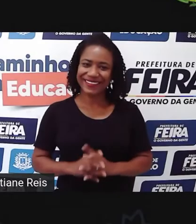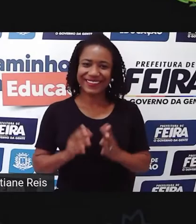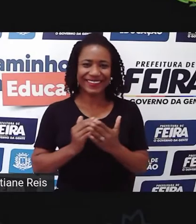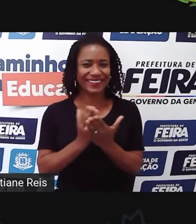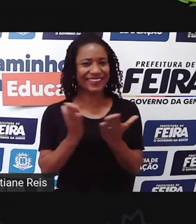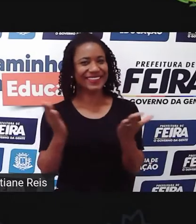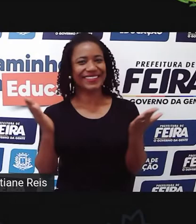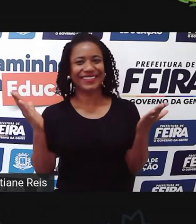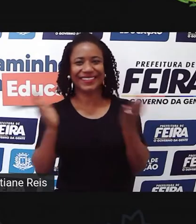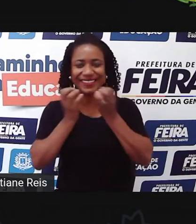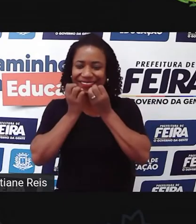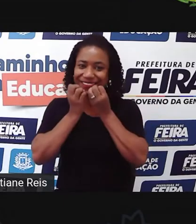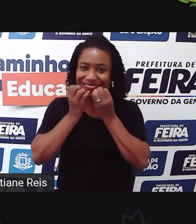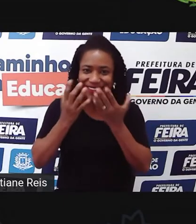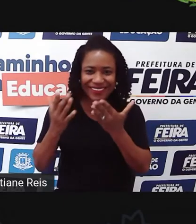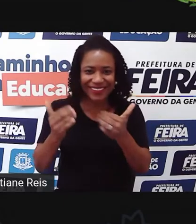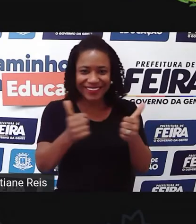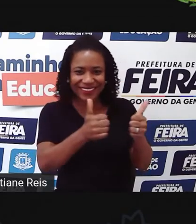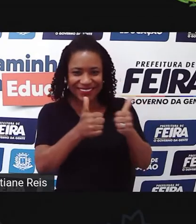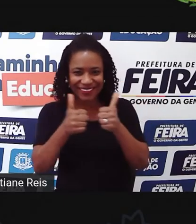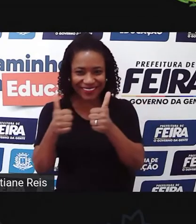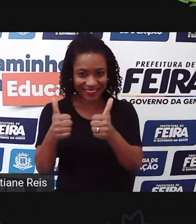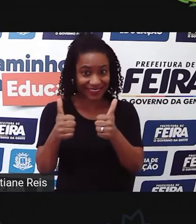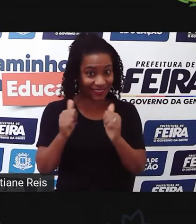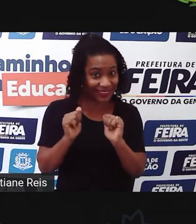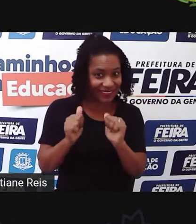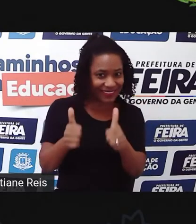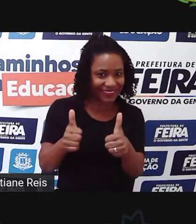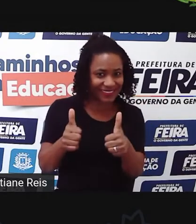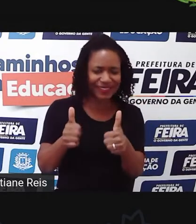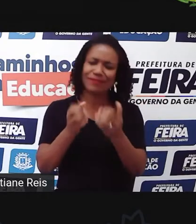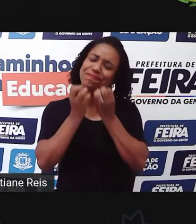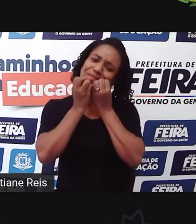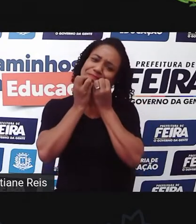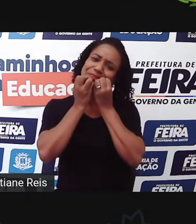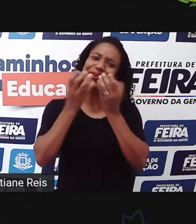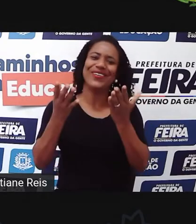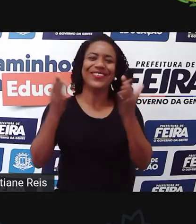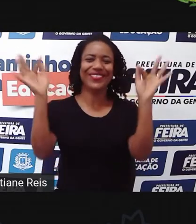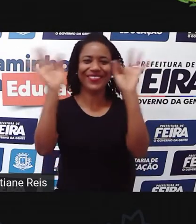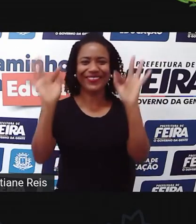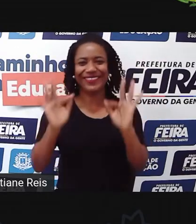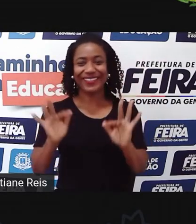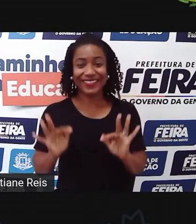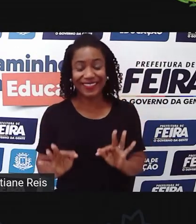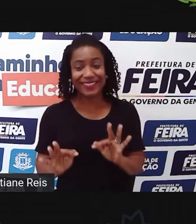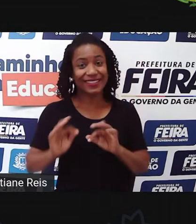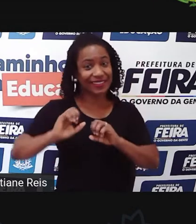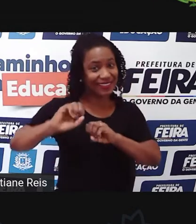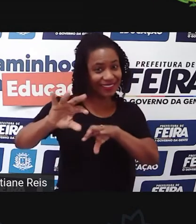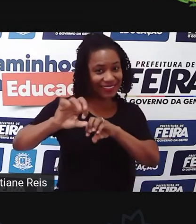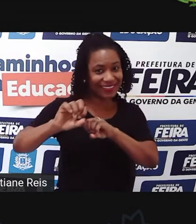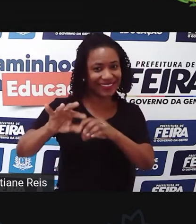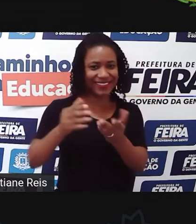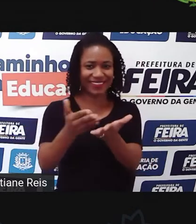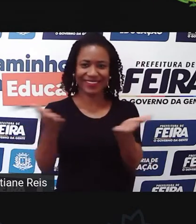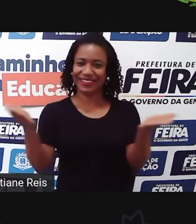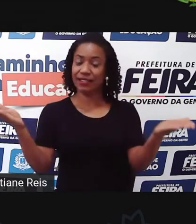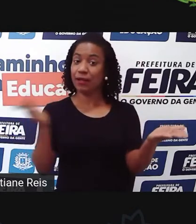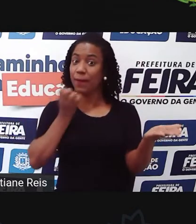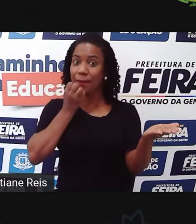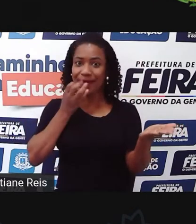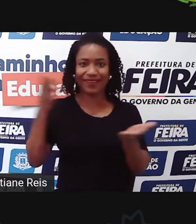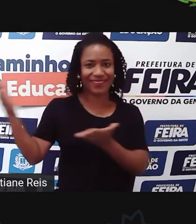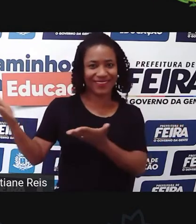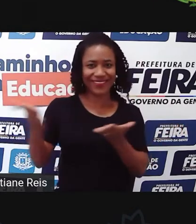Olá, amores, tudo certinho com vocês? Que alegria estar aqui mais uma vez com vocês, né? Sejam bem-vindos à nossa